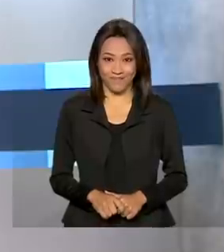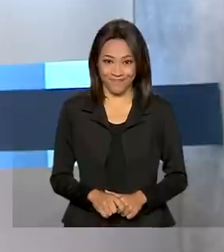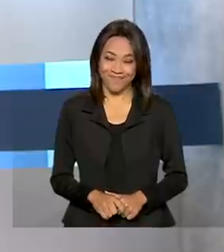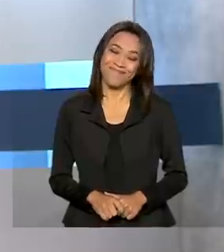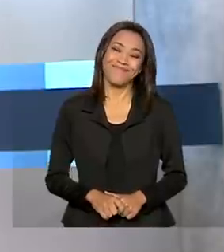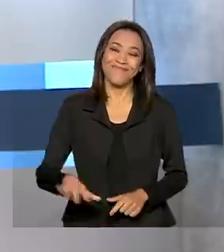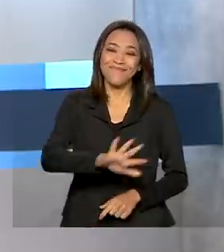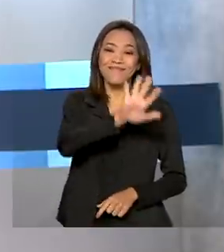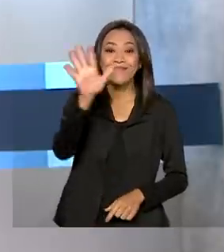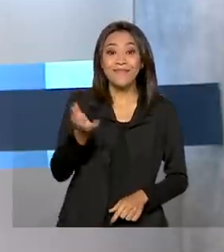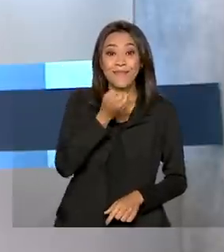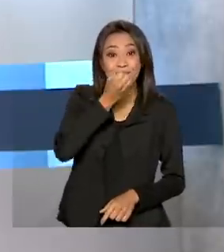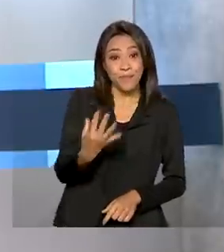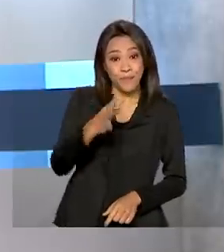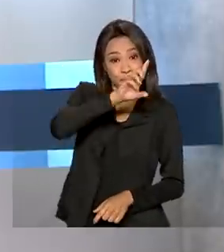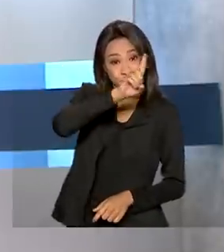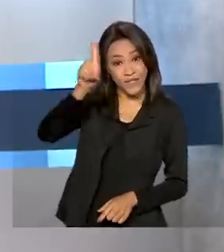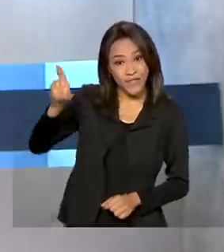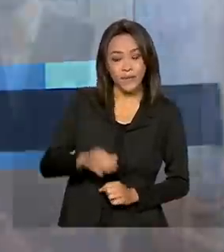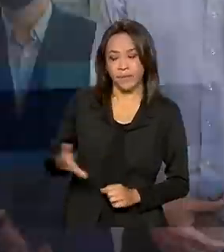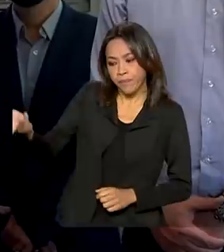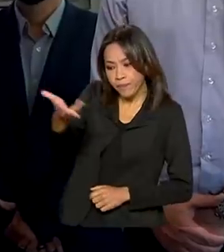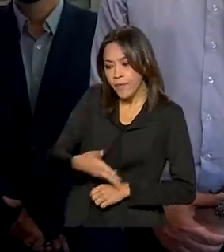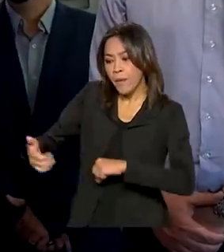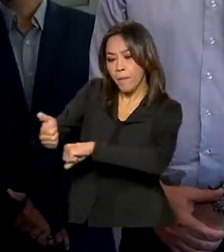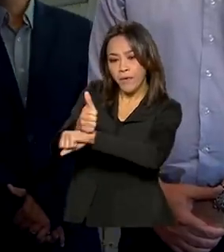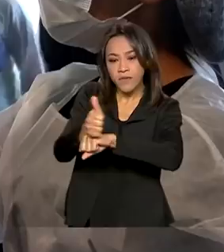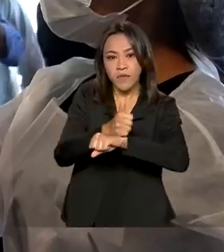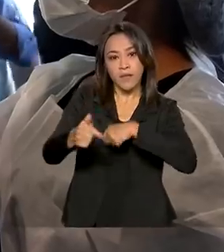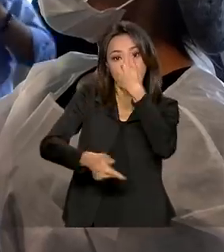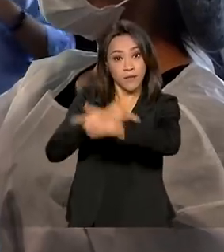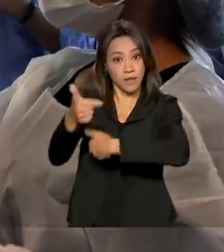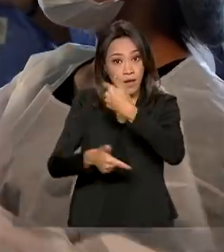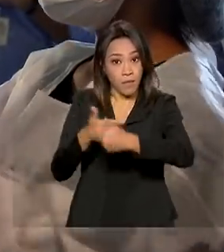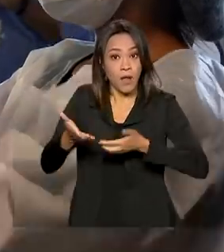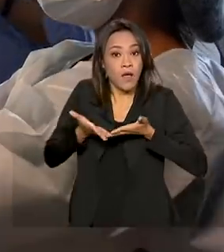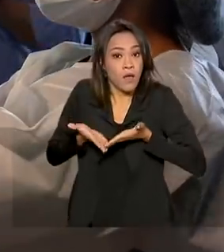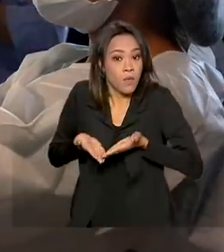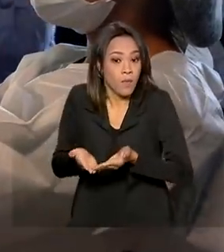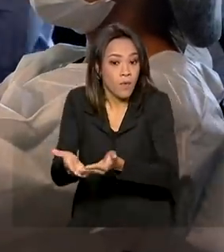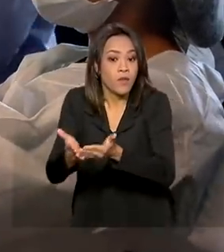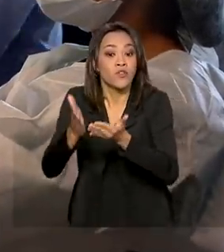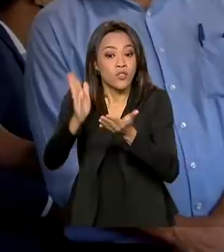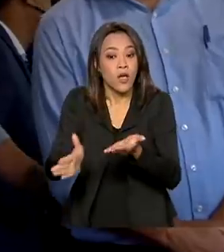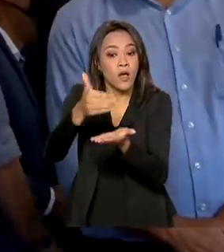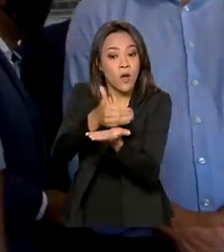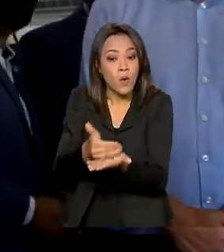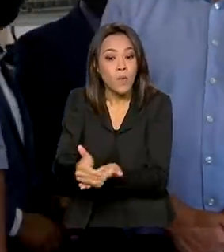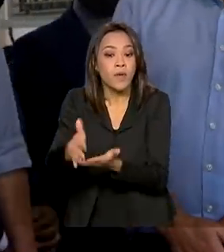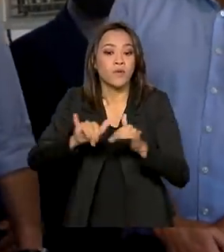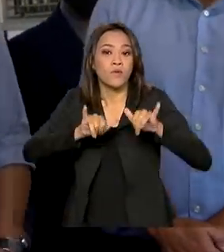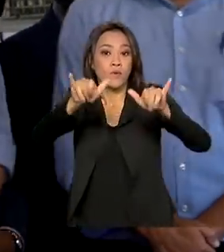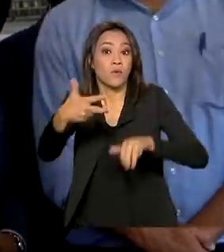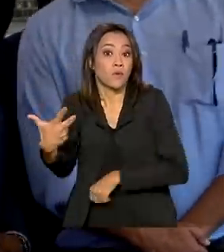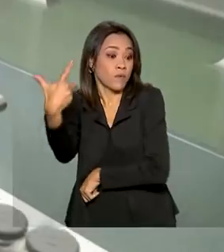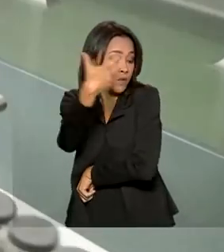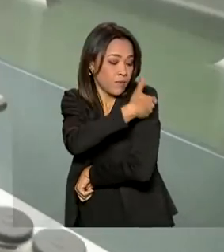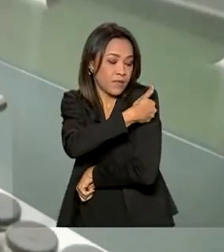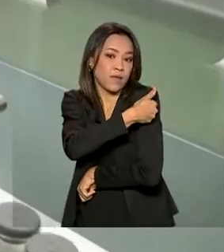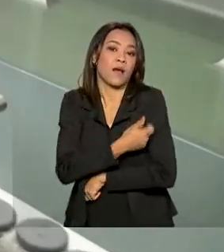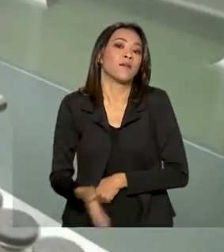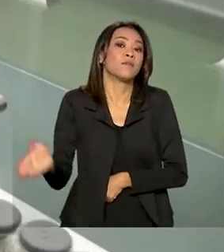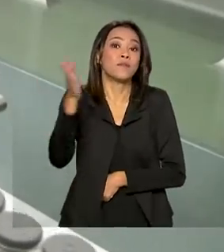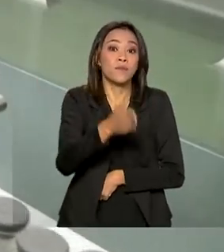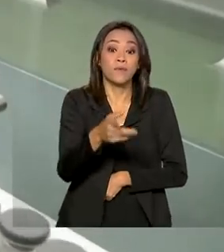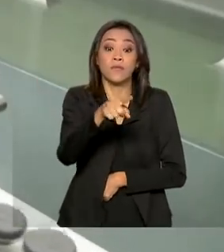Olá, bom dia! Profissionais que trabalham nos portos começam a ser vacinados contra a Covid e o